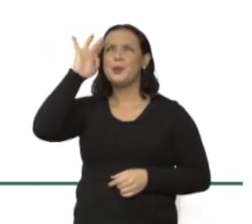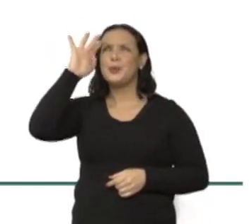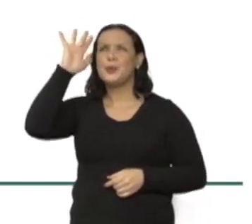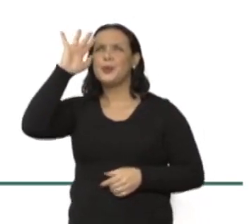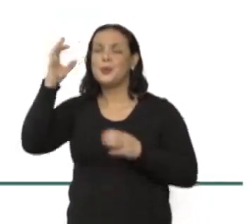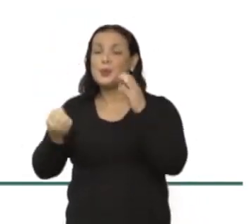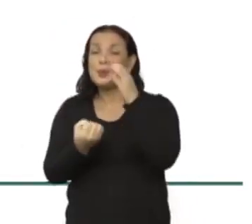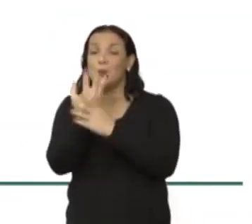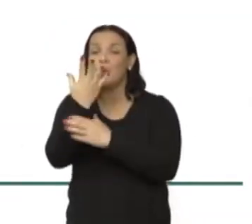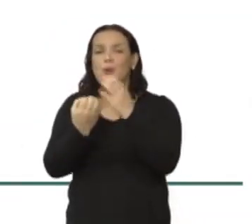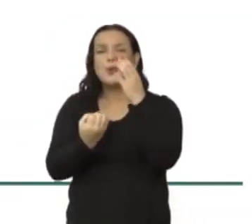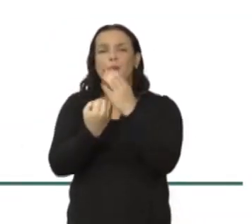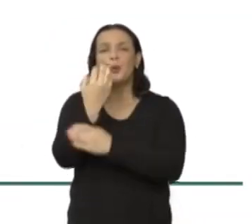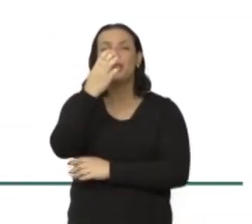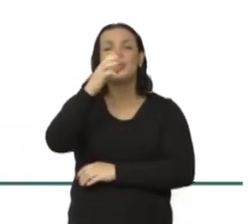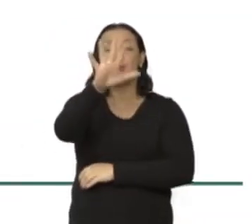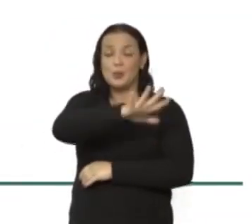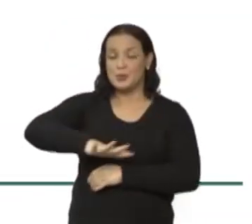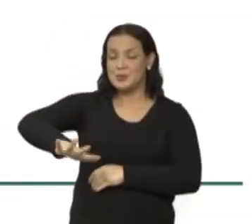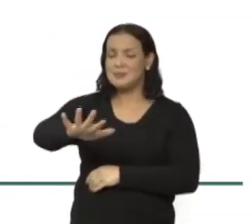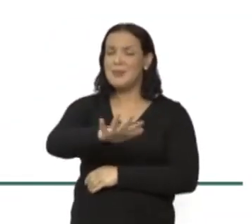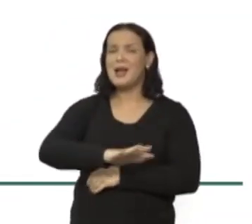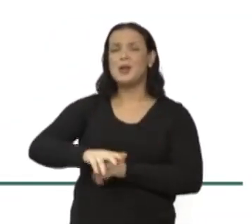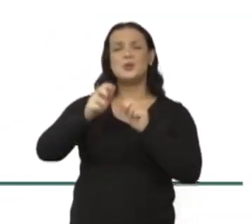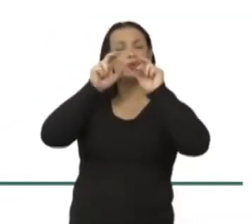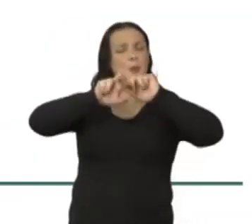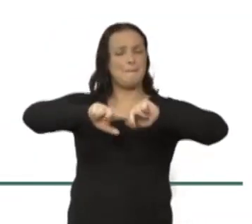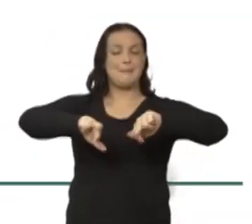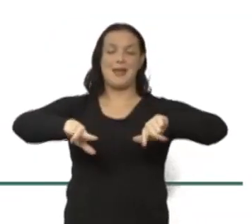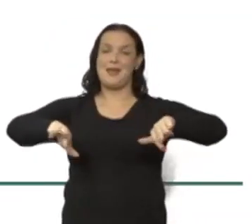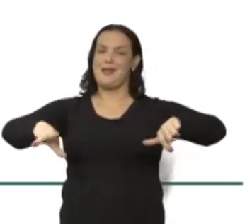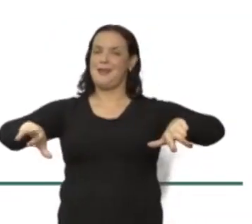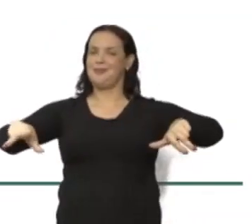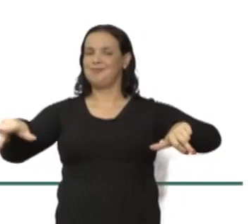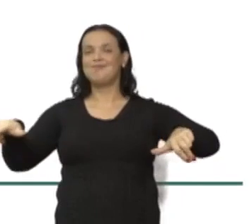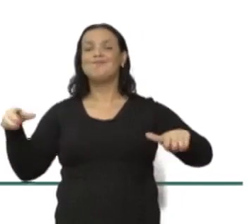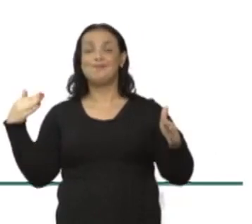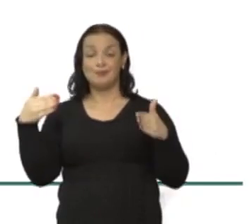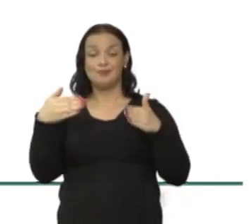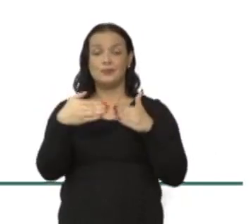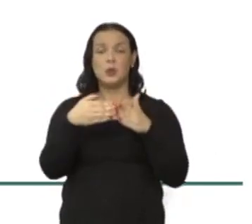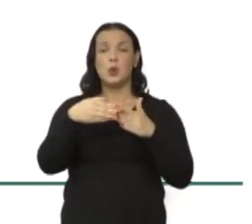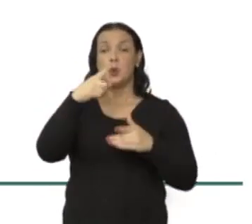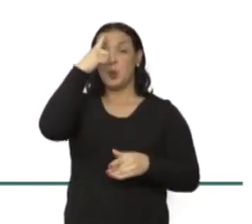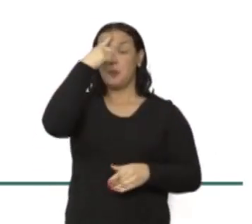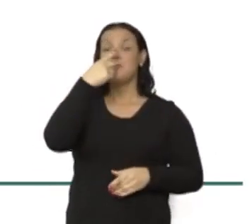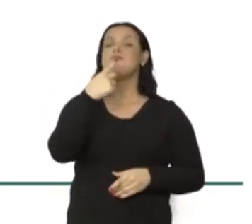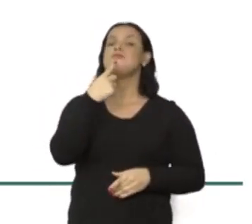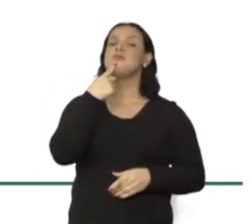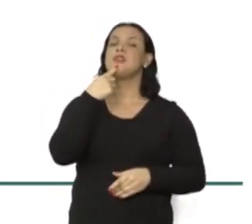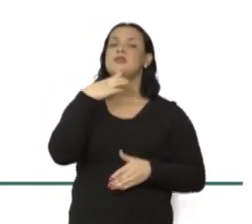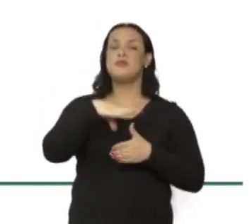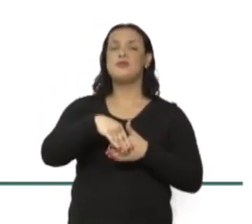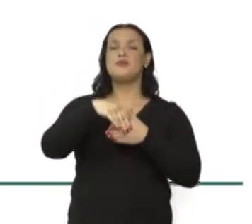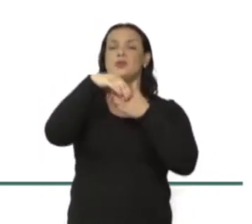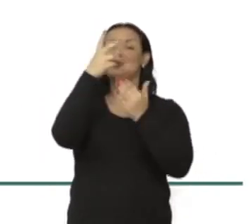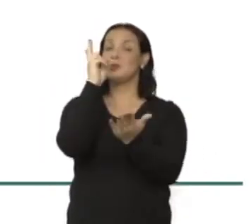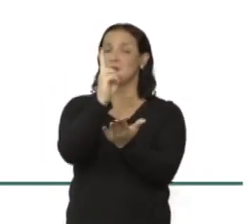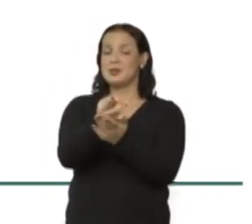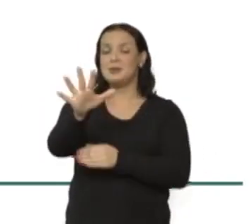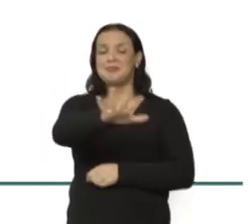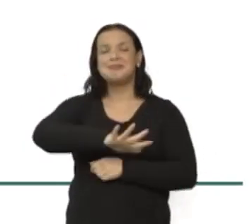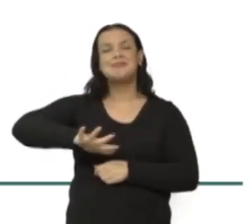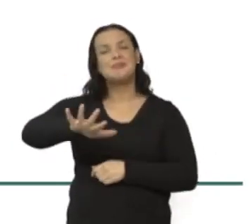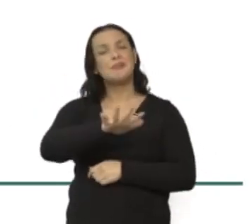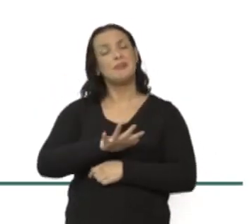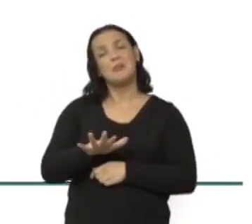espaços que são muito homogêneos. Normalmente, a gente tem um determinado perfil muito predominante nesses espaços e que